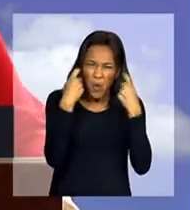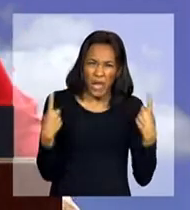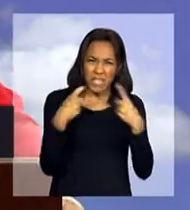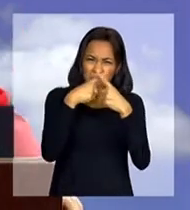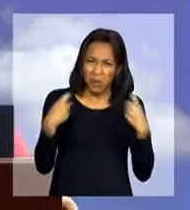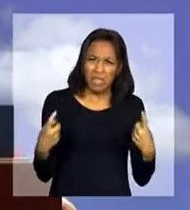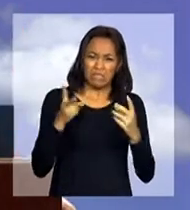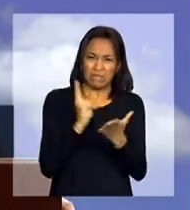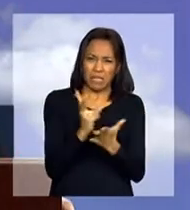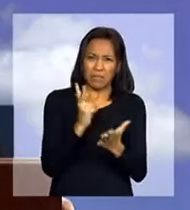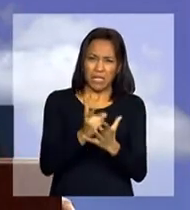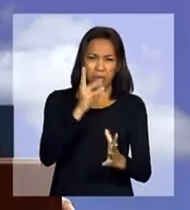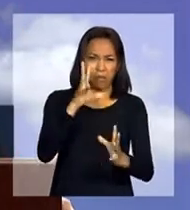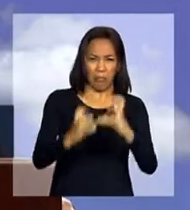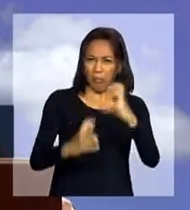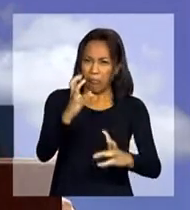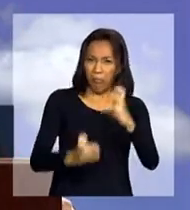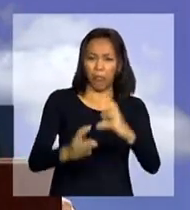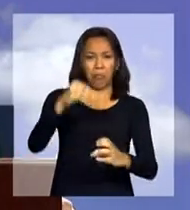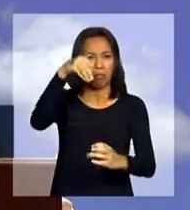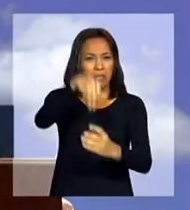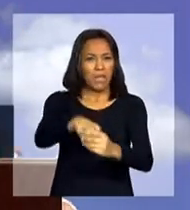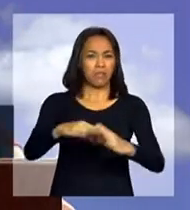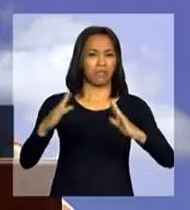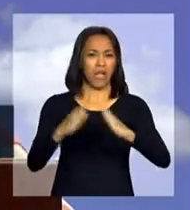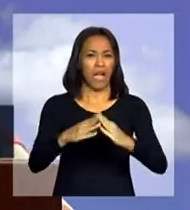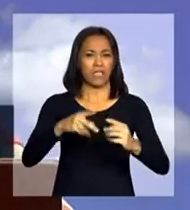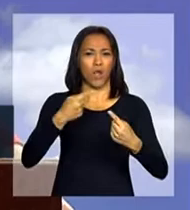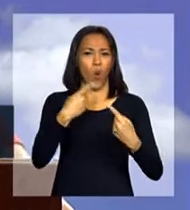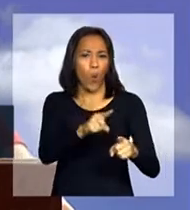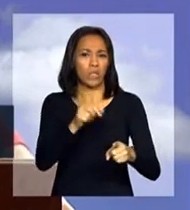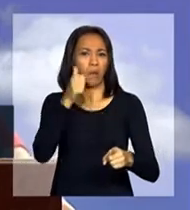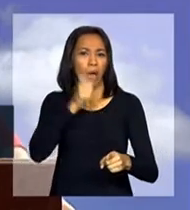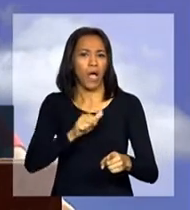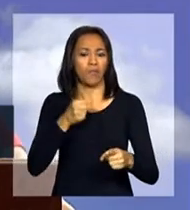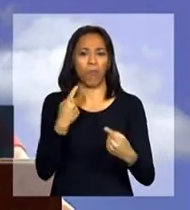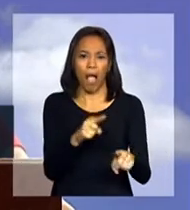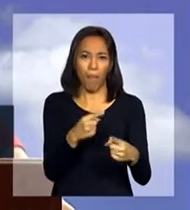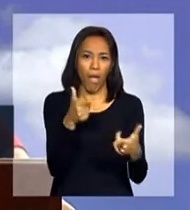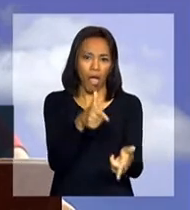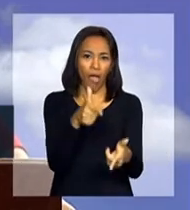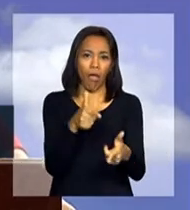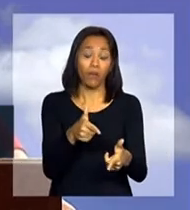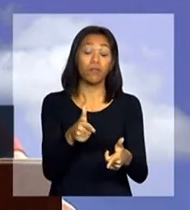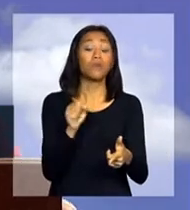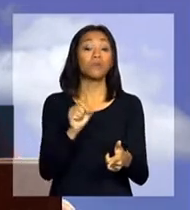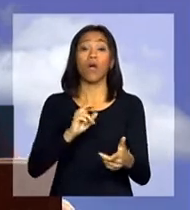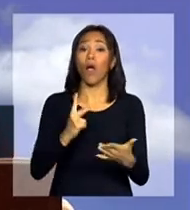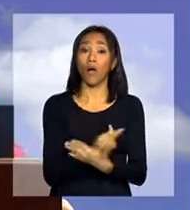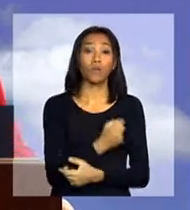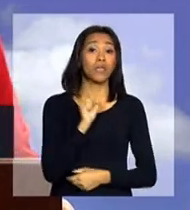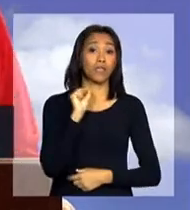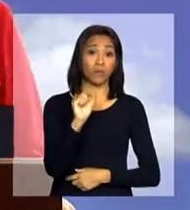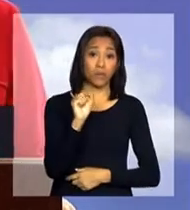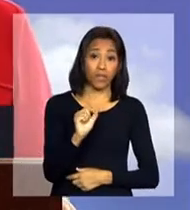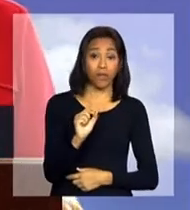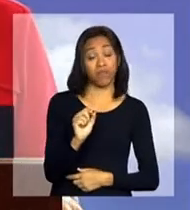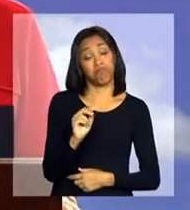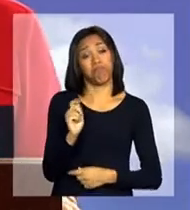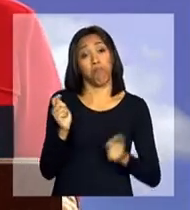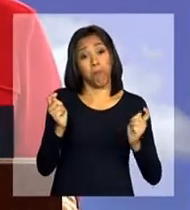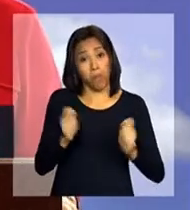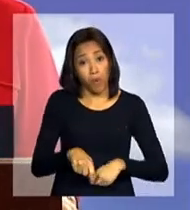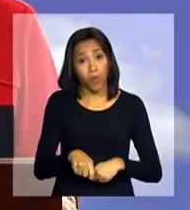a violência, contra a mãe e que, geralmente, de uma forma ou de outra,